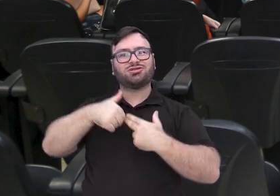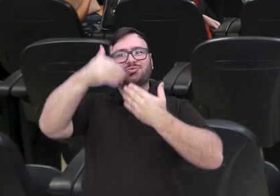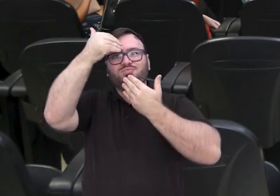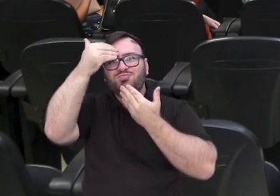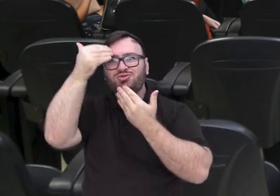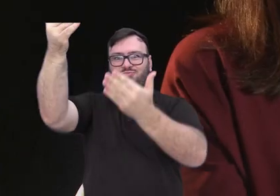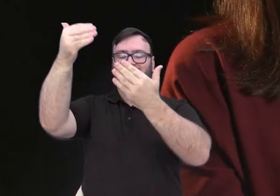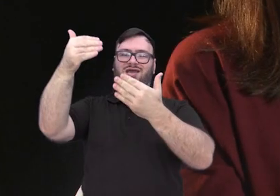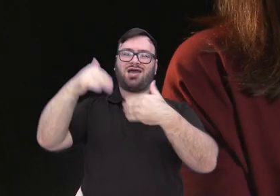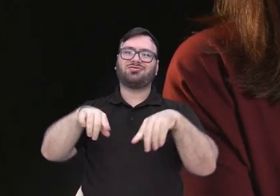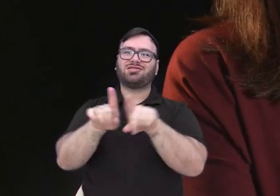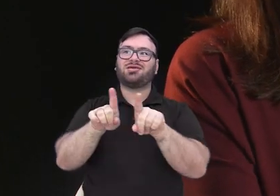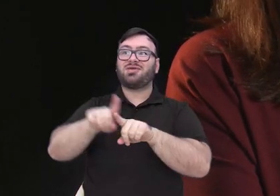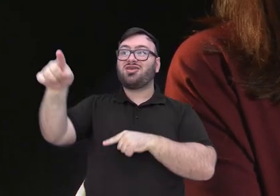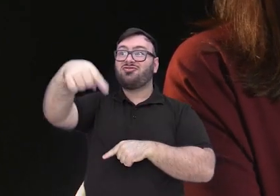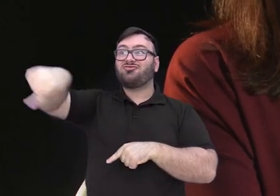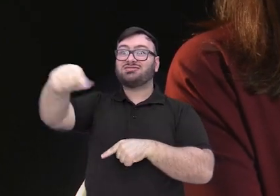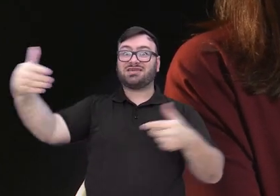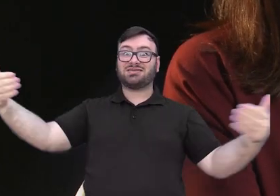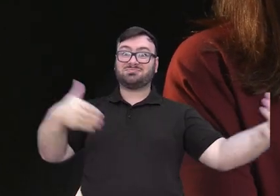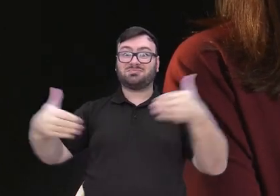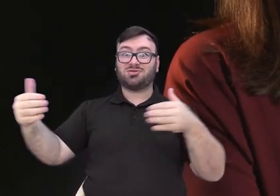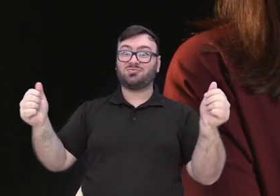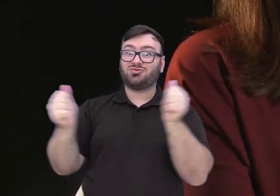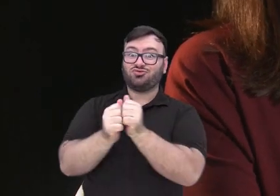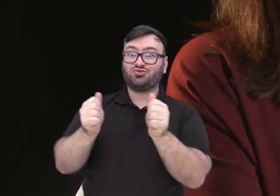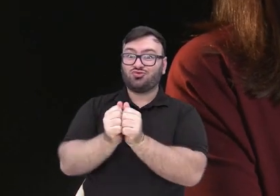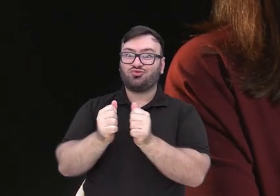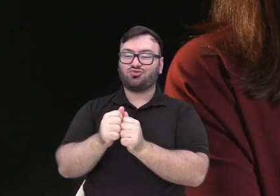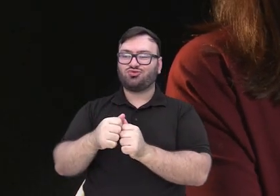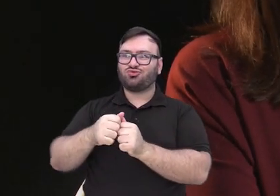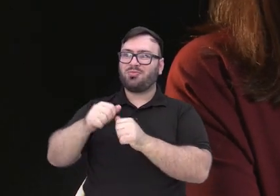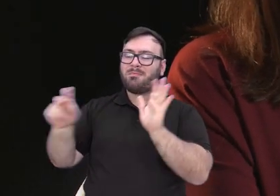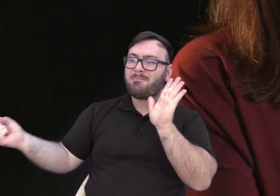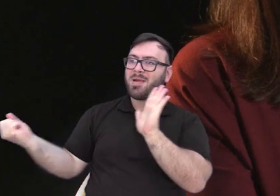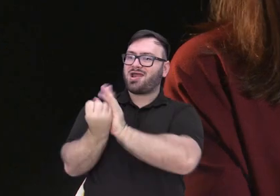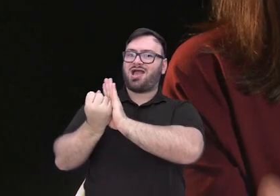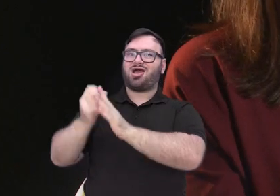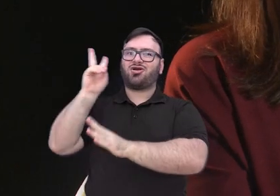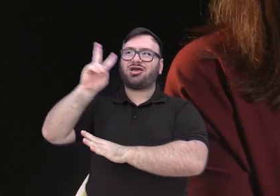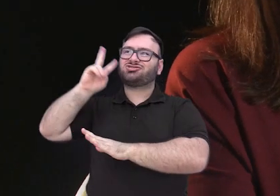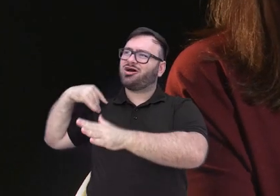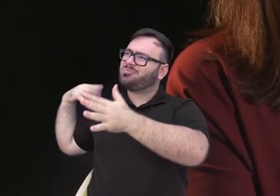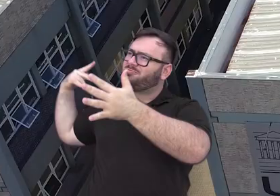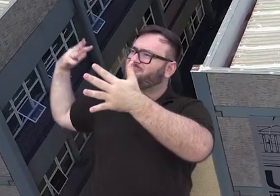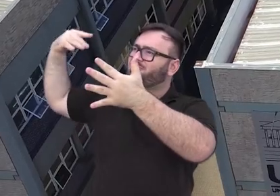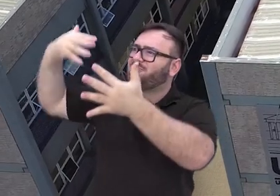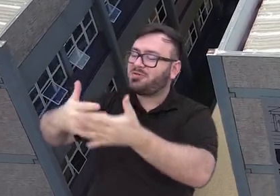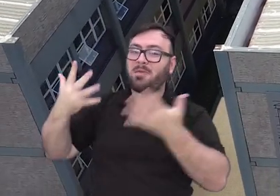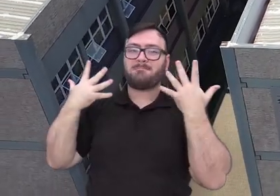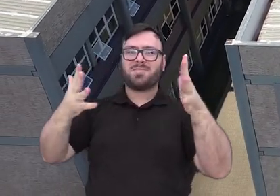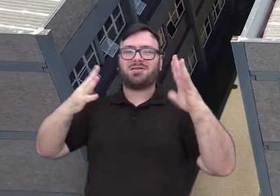e quero dizer que vocês fazem parte dessa história, vocês fazem parte do Campus Toledo. Parabéns a todos.